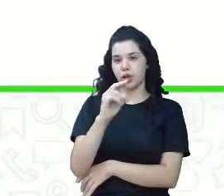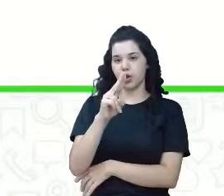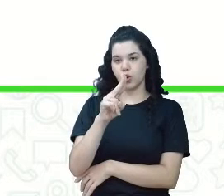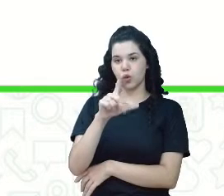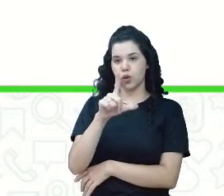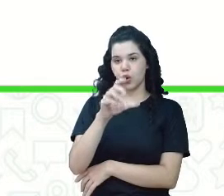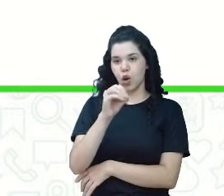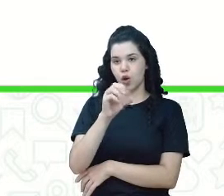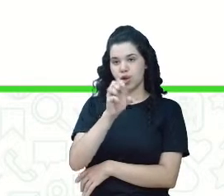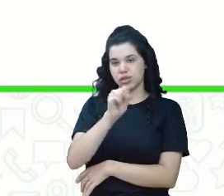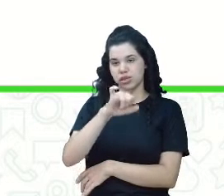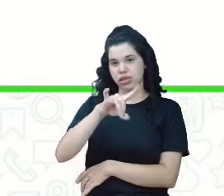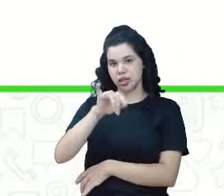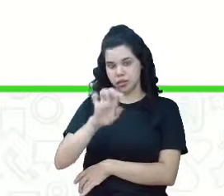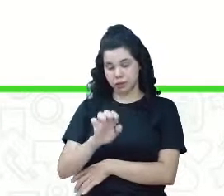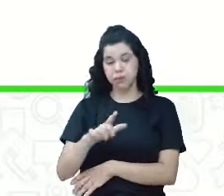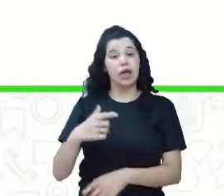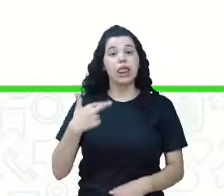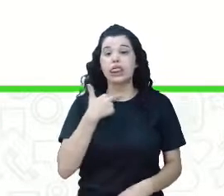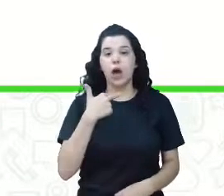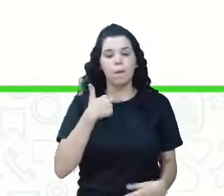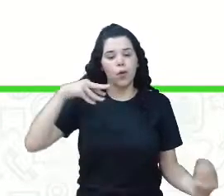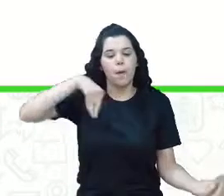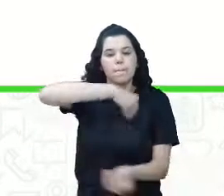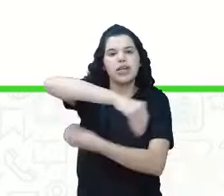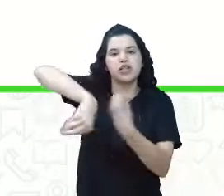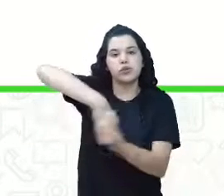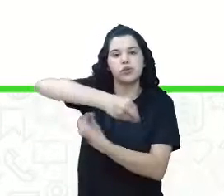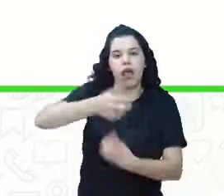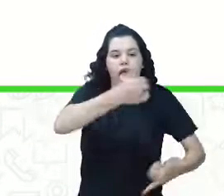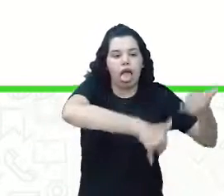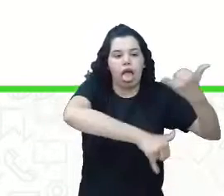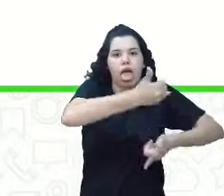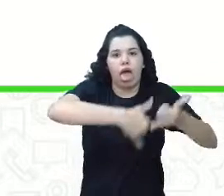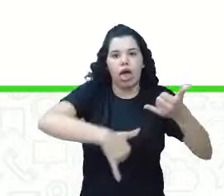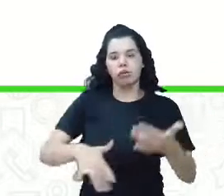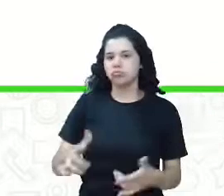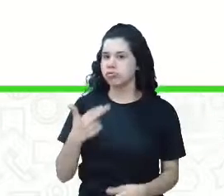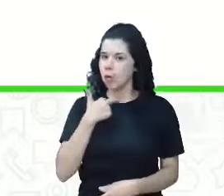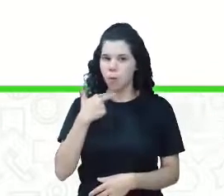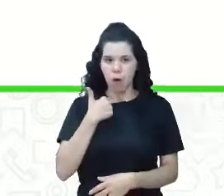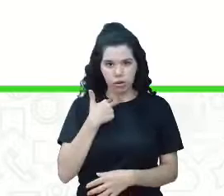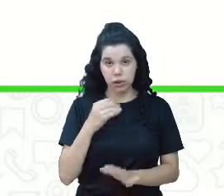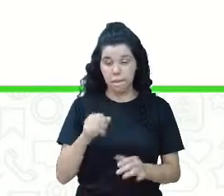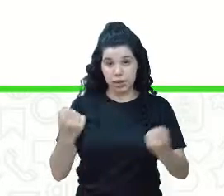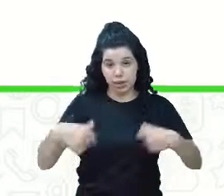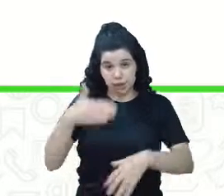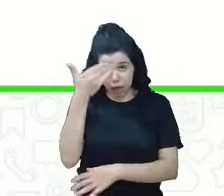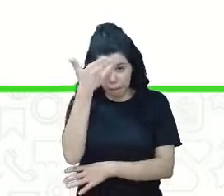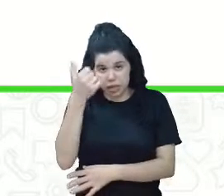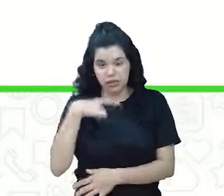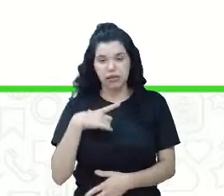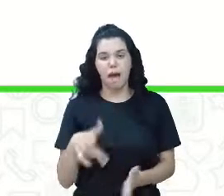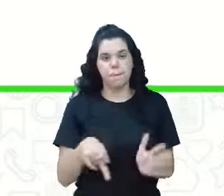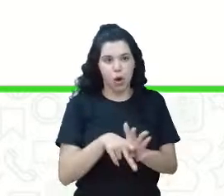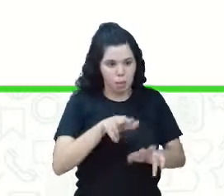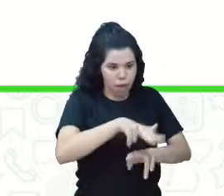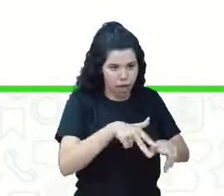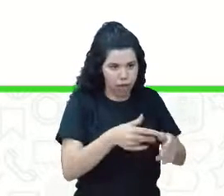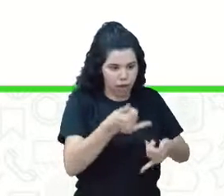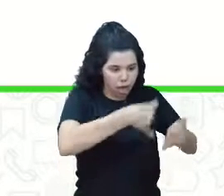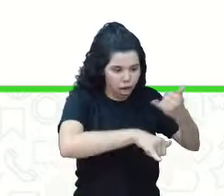infláveis junto com outros produtos, não é mesmo? Você precisa observar se são produtos químicos,